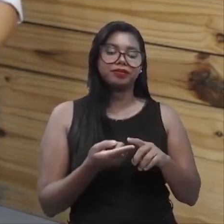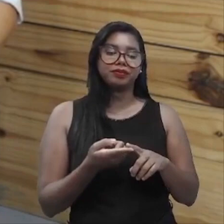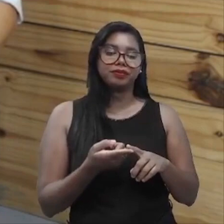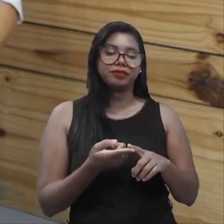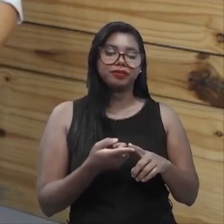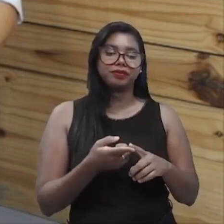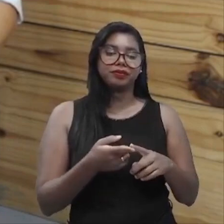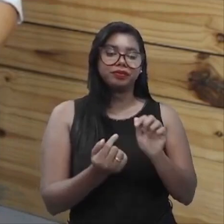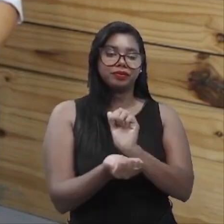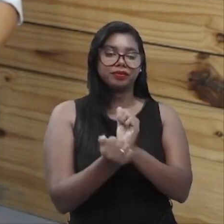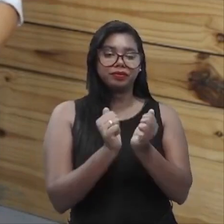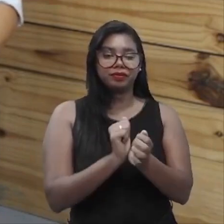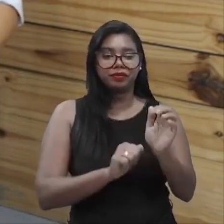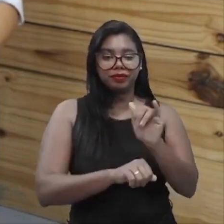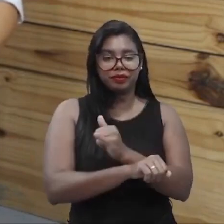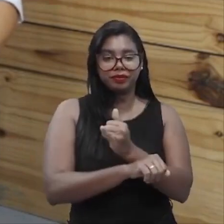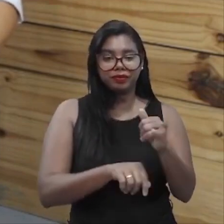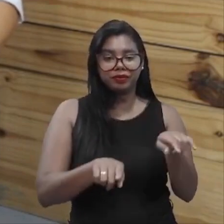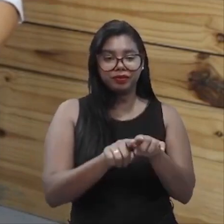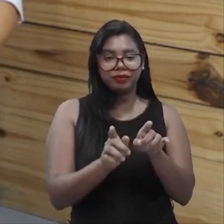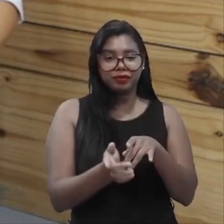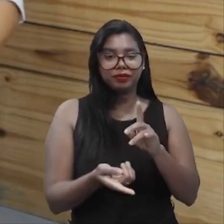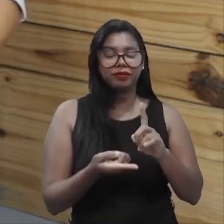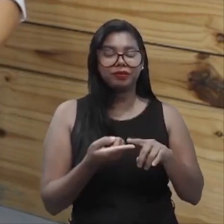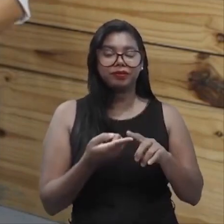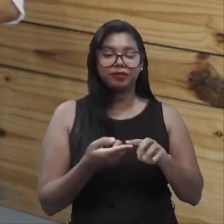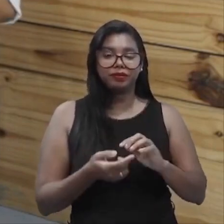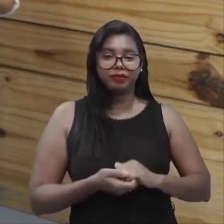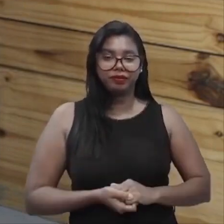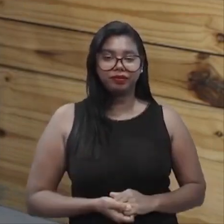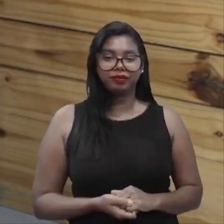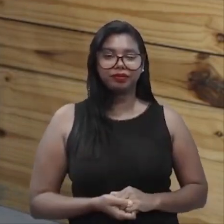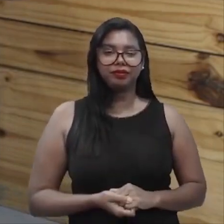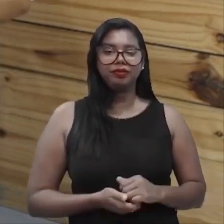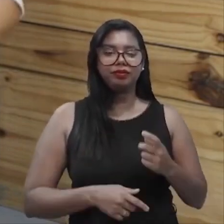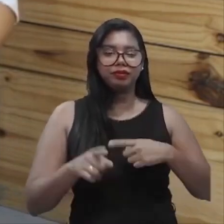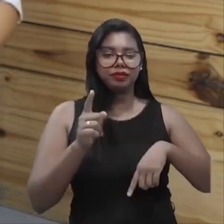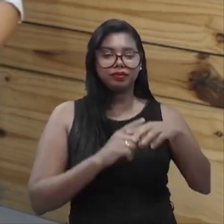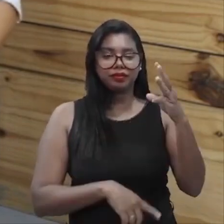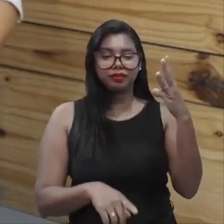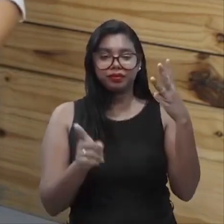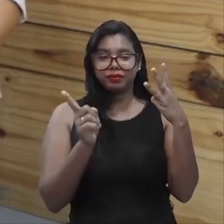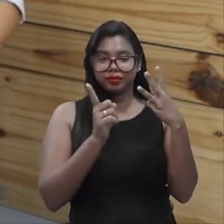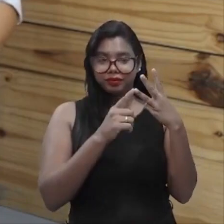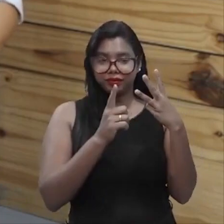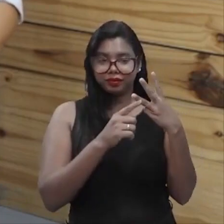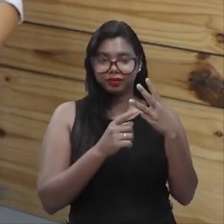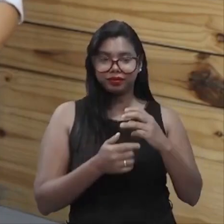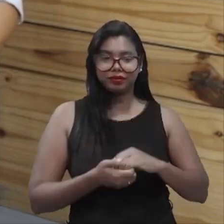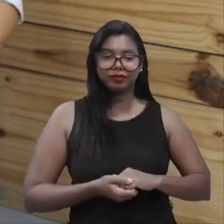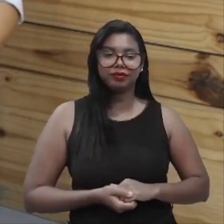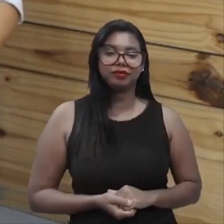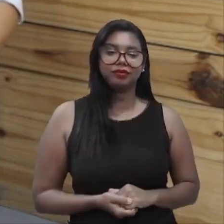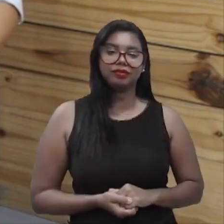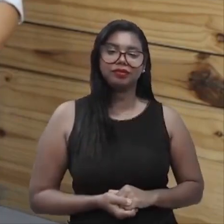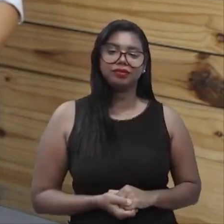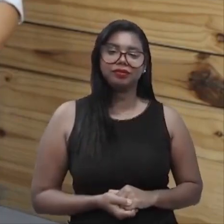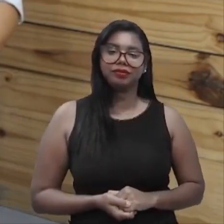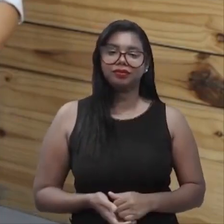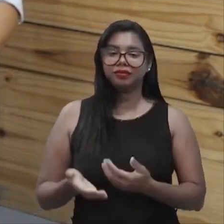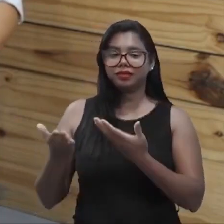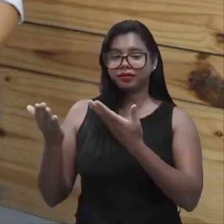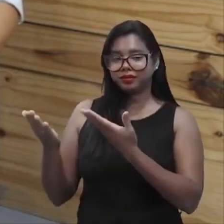estratégico, não é, nessa... Sim. Ele acaba circulando nos três níveis. Com certeza. Carlos,